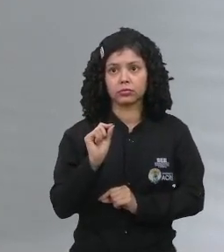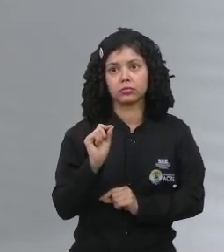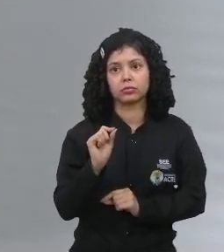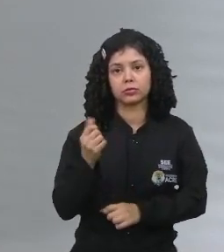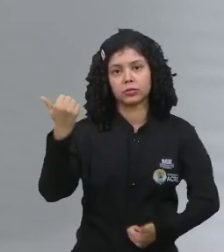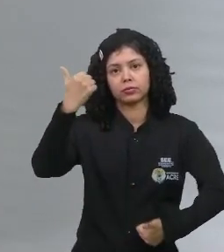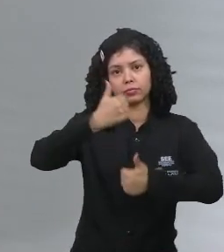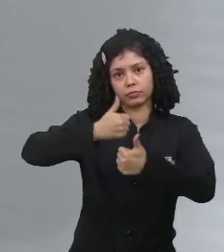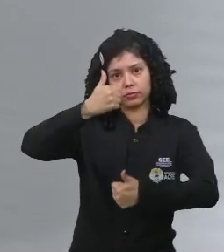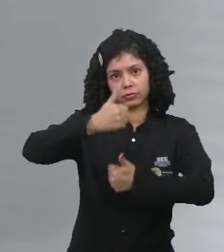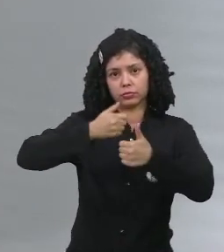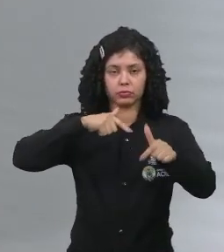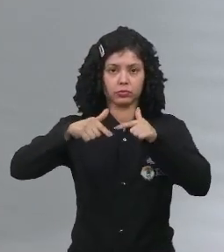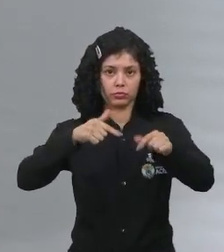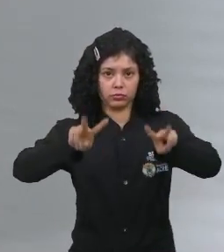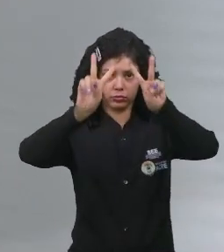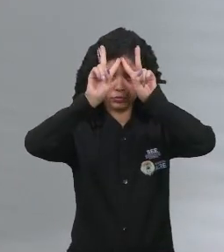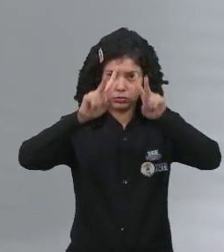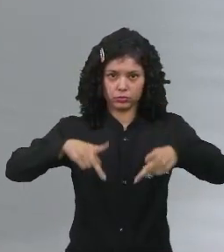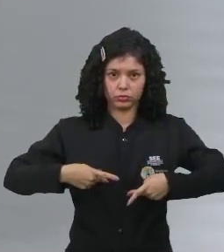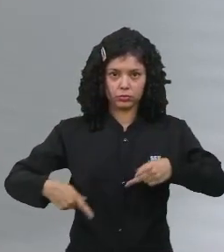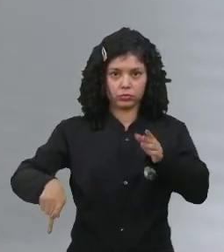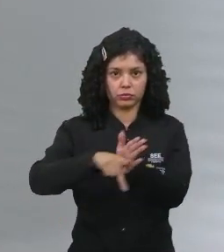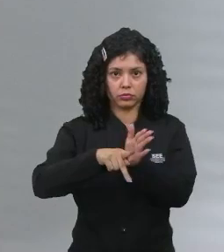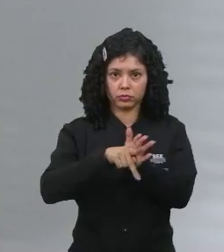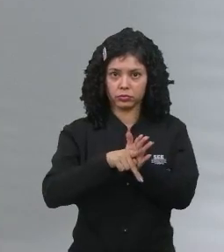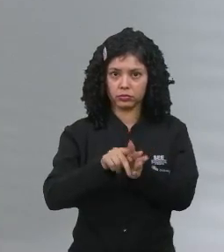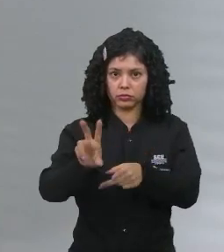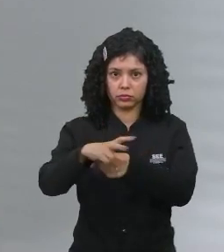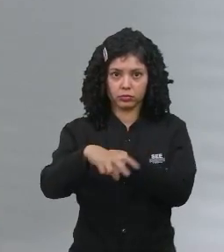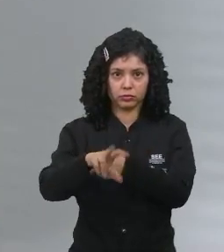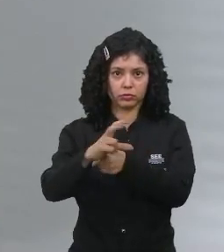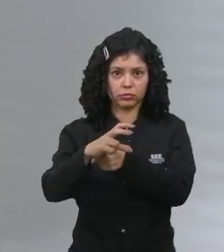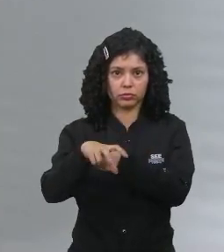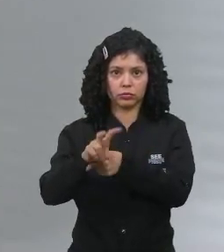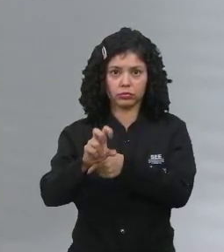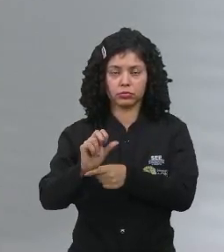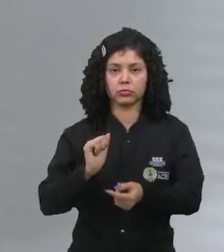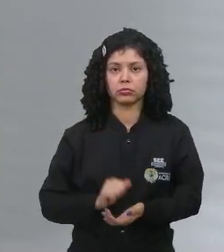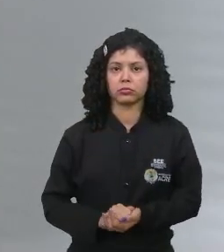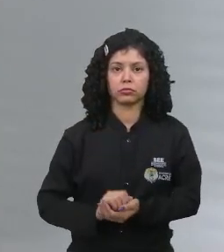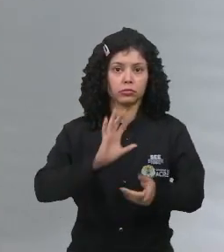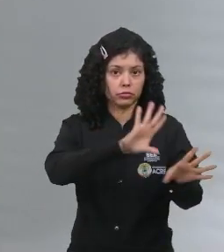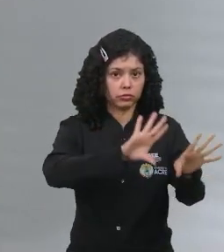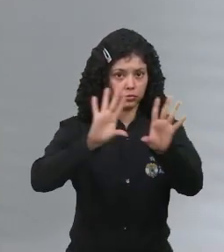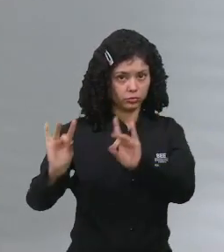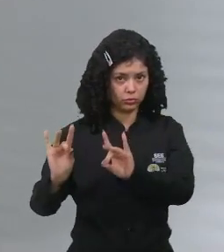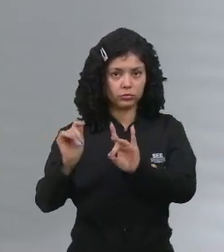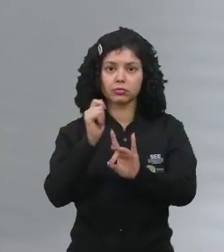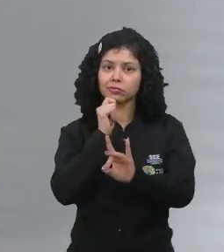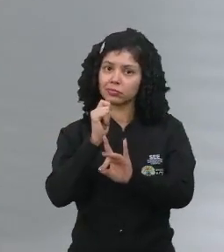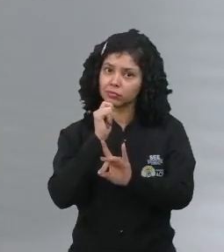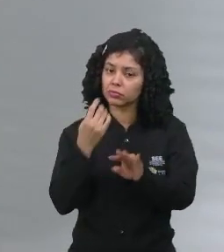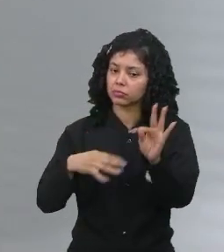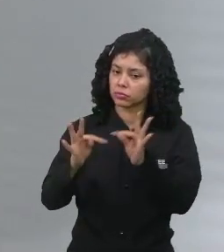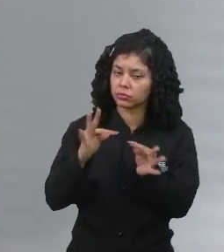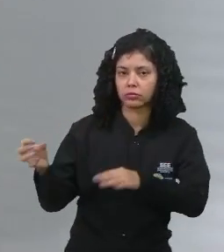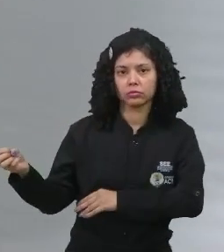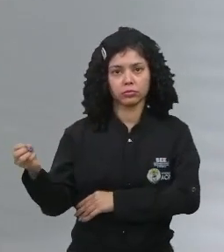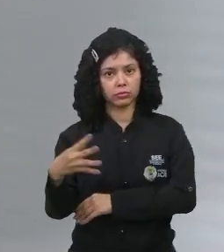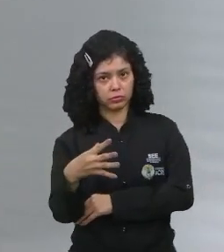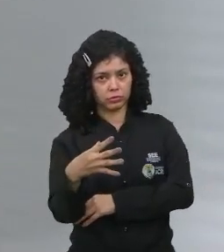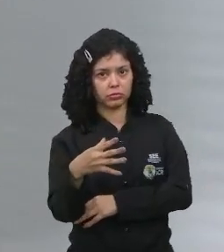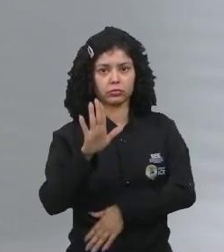substituição do trabalho humano pelo trabalho da máquina. E, através dessas inovações tecnológicas,